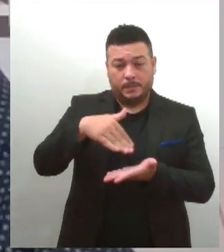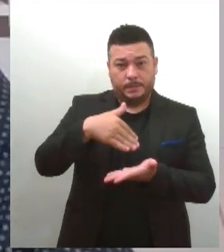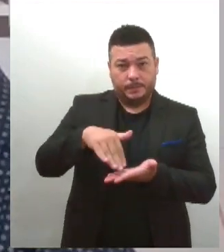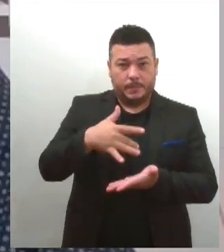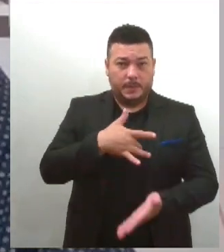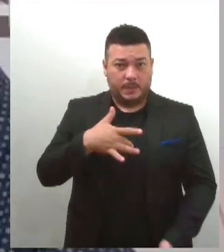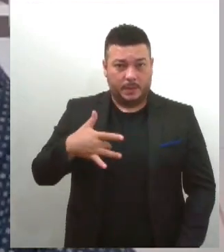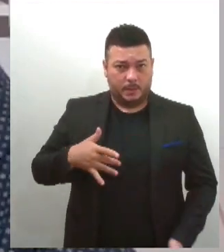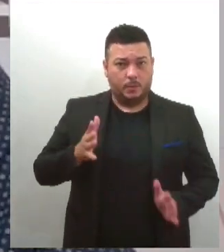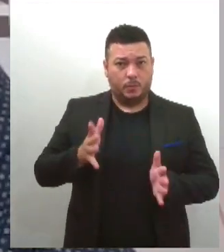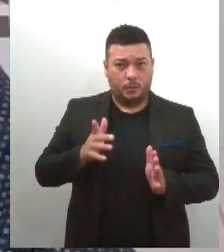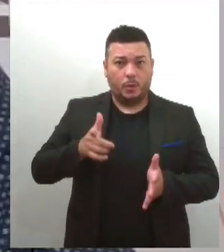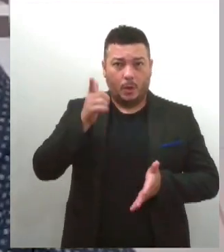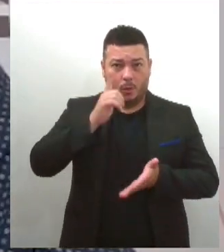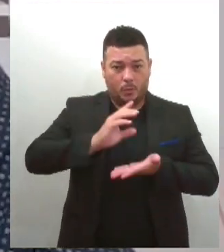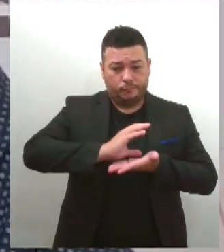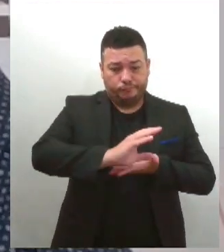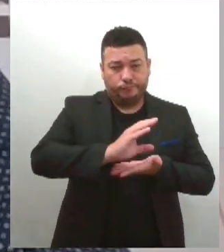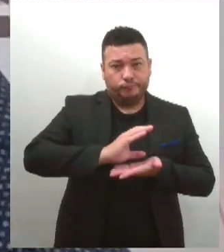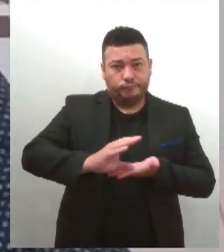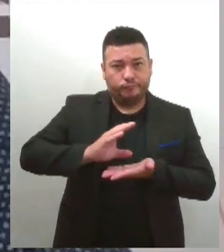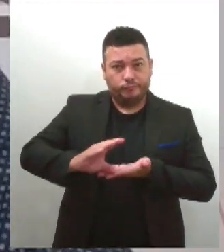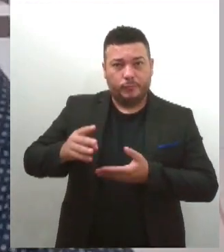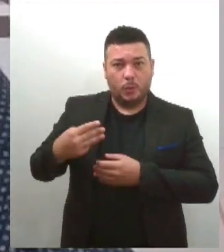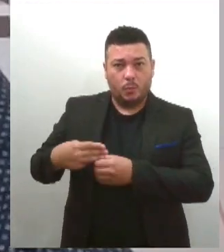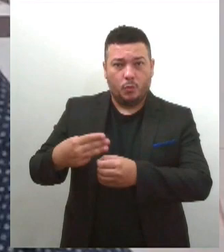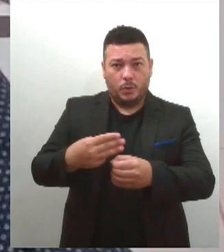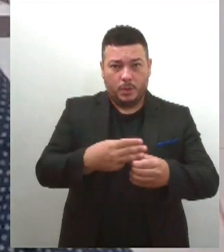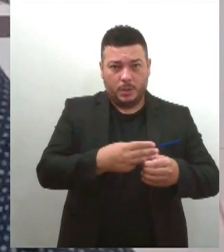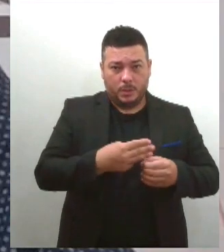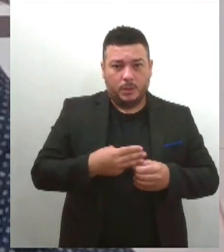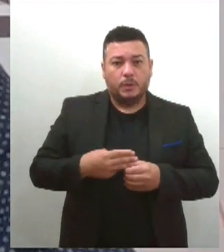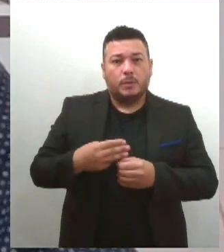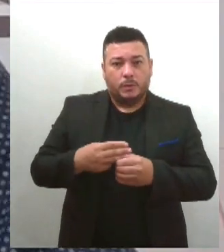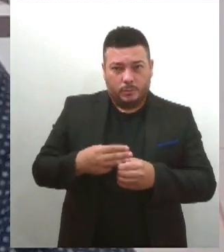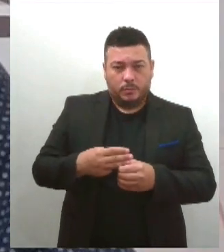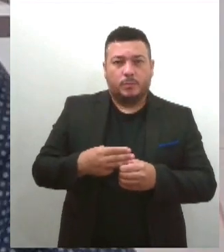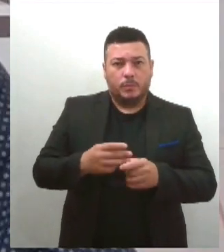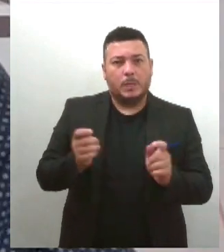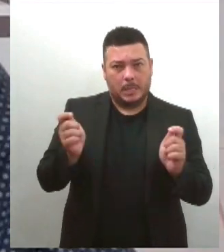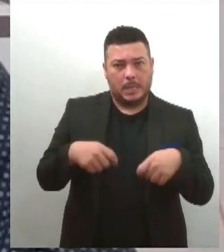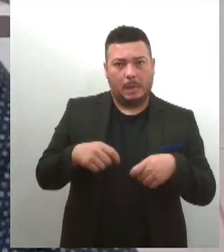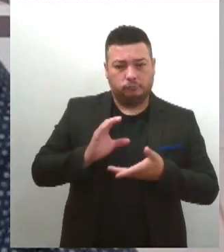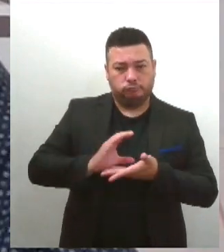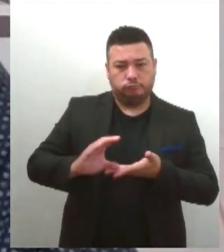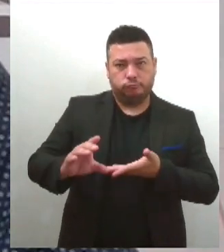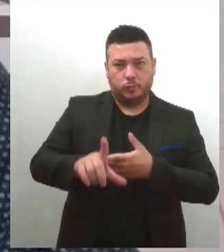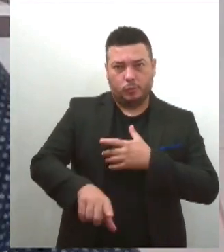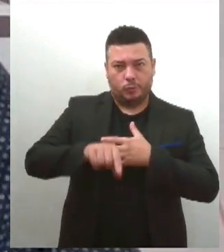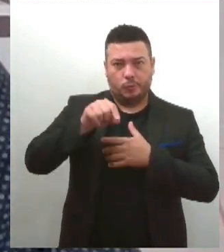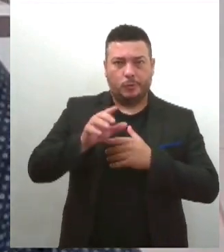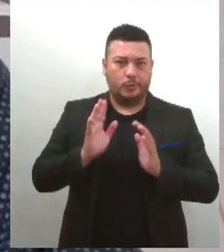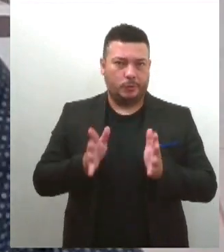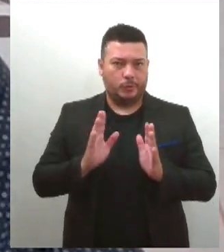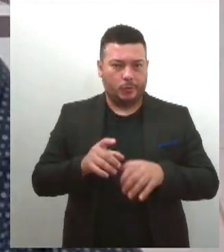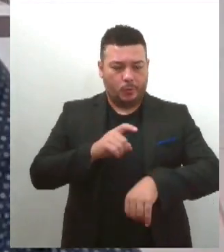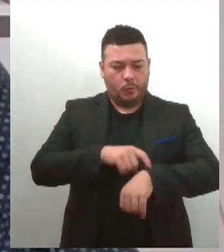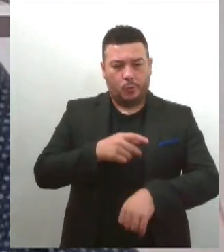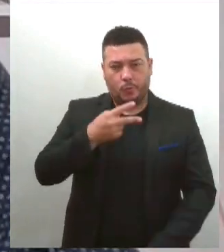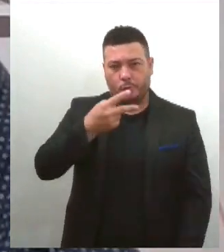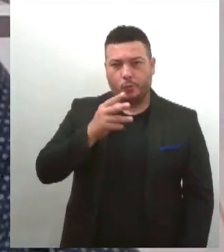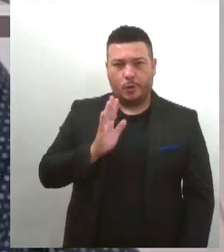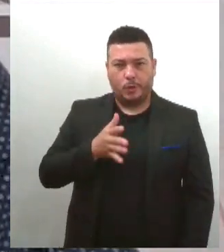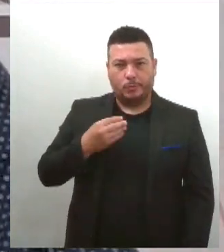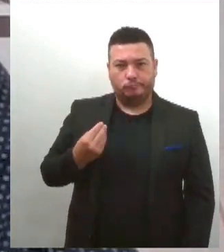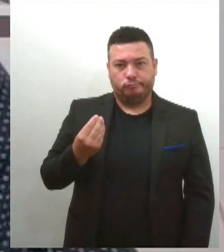distribuição para aqueles municípios que estavam aptos a receber e, a partir das 14 horas, já foi entregue. É